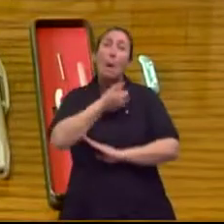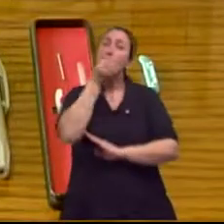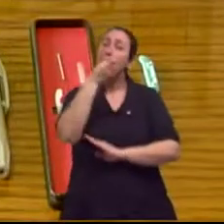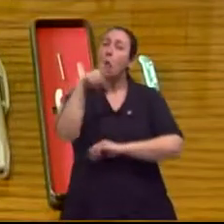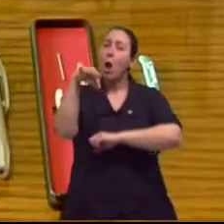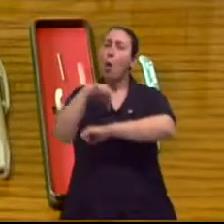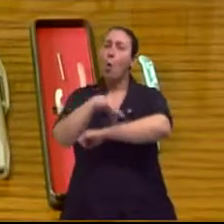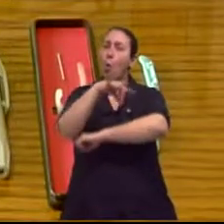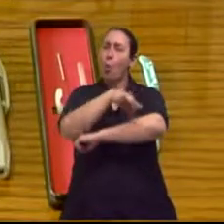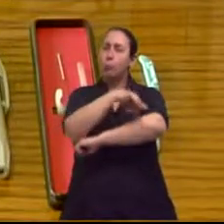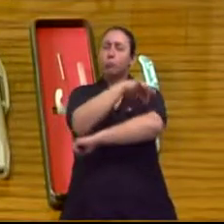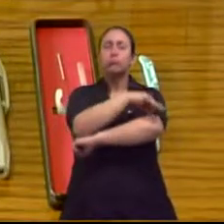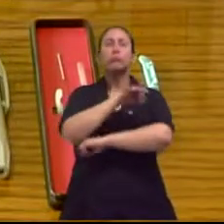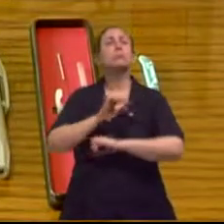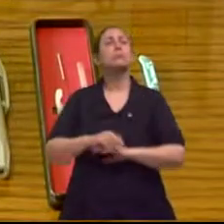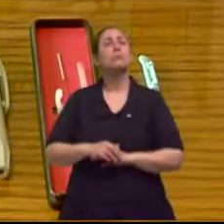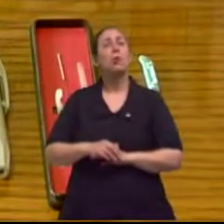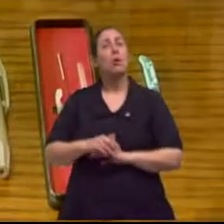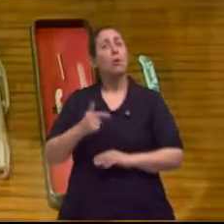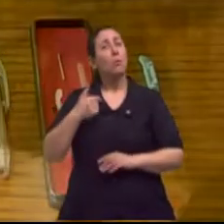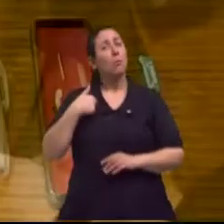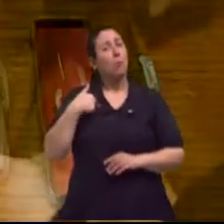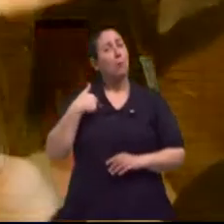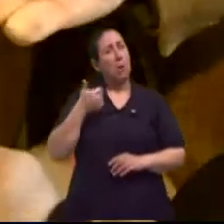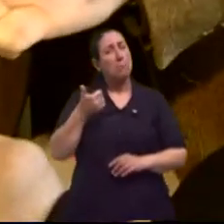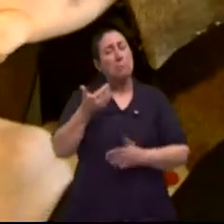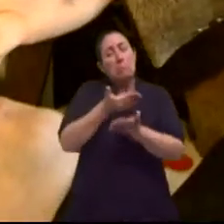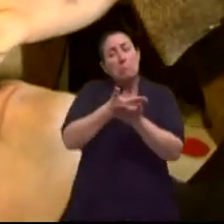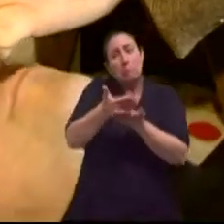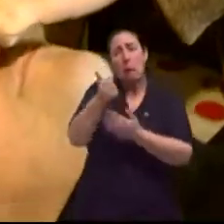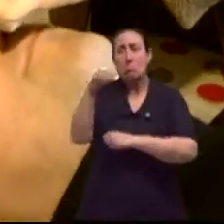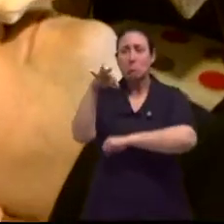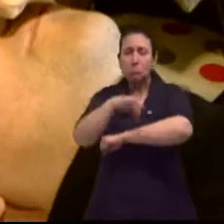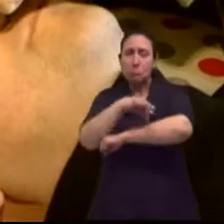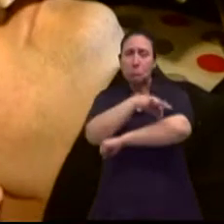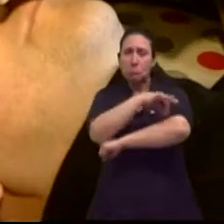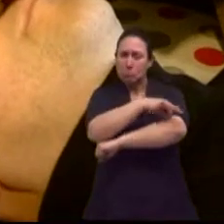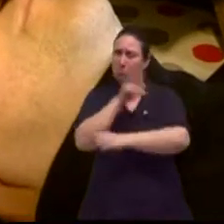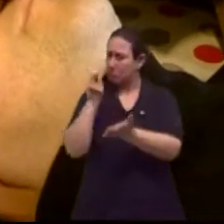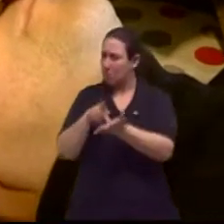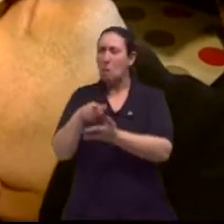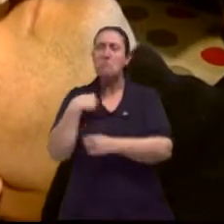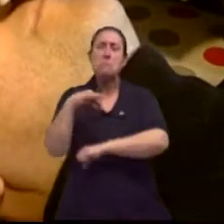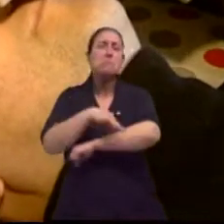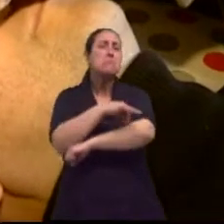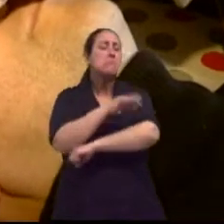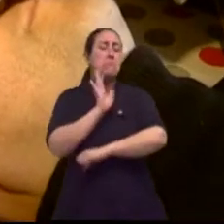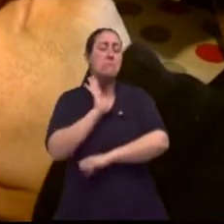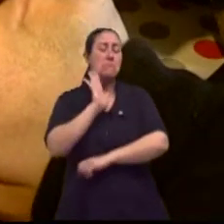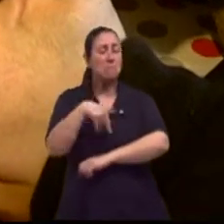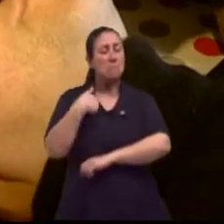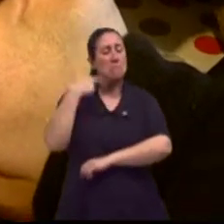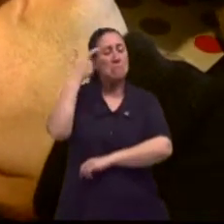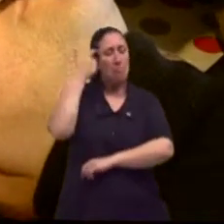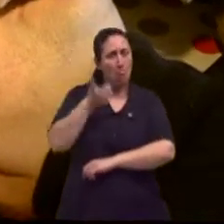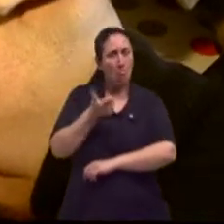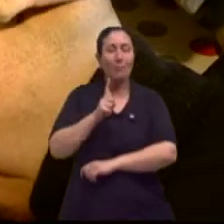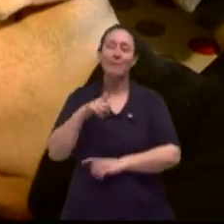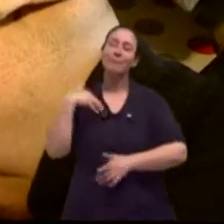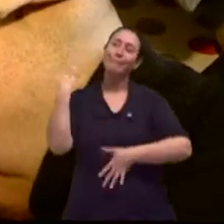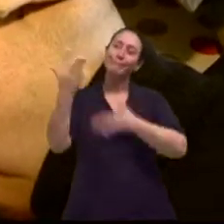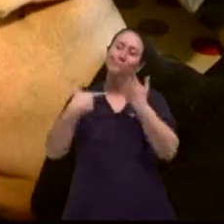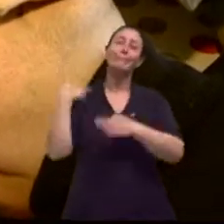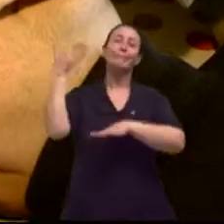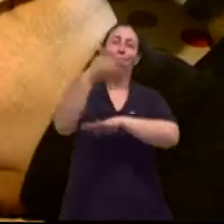compuntura. Na primeira sessão eu não senti grandes diferenças, vou ser franco. Mas, à medida que as sessões iam avançando,